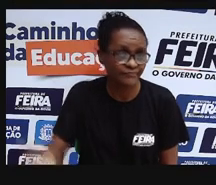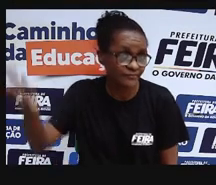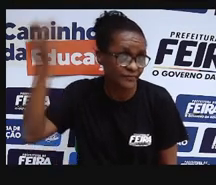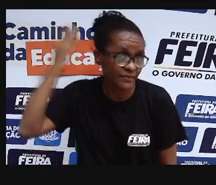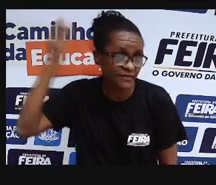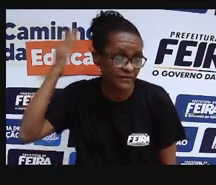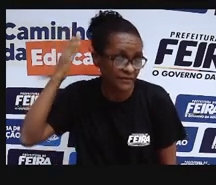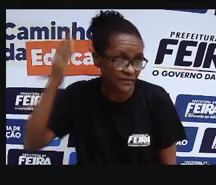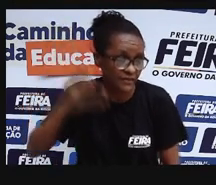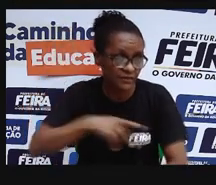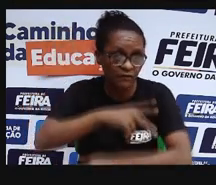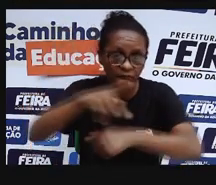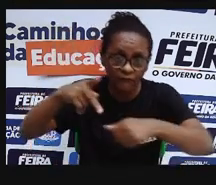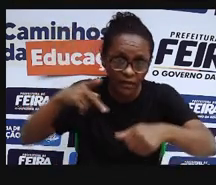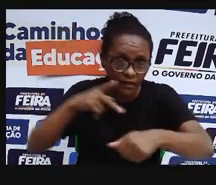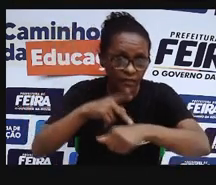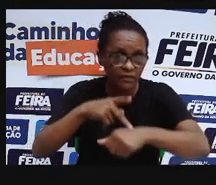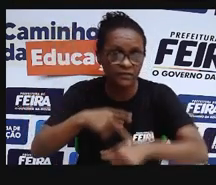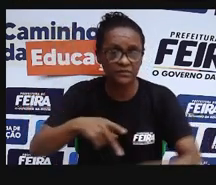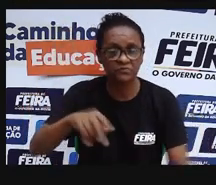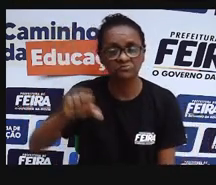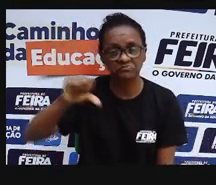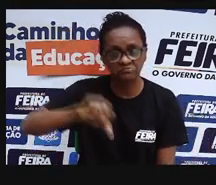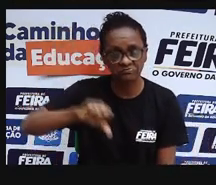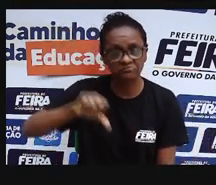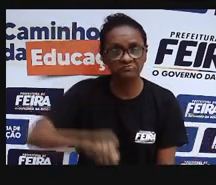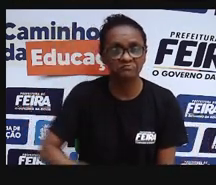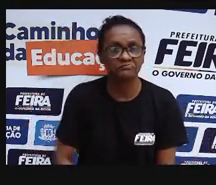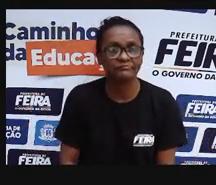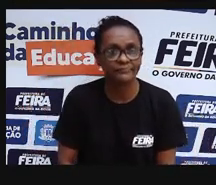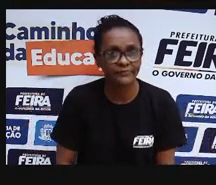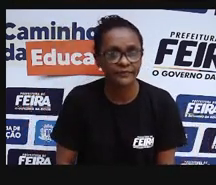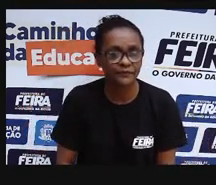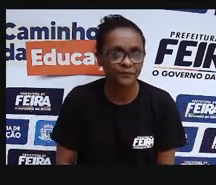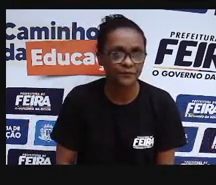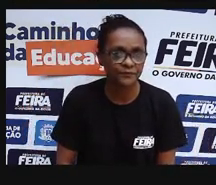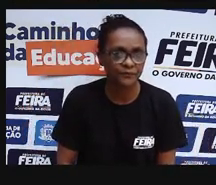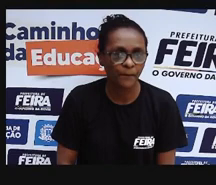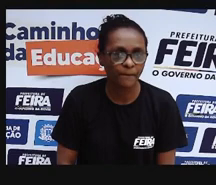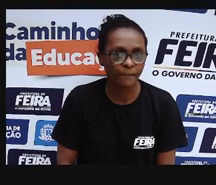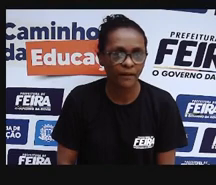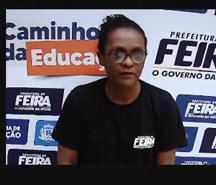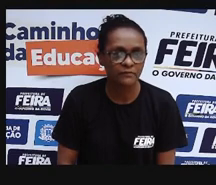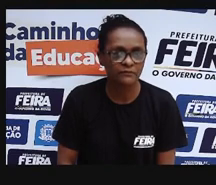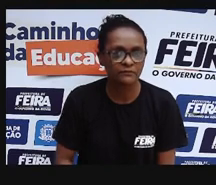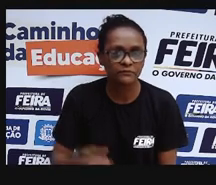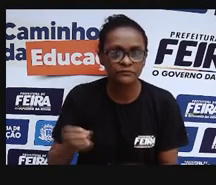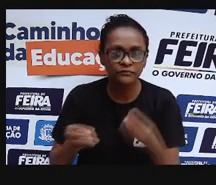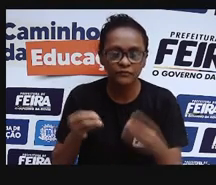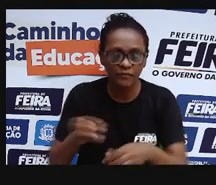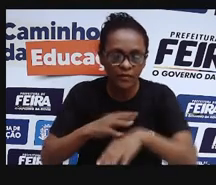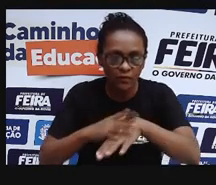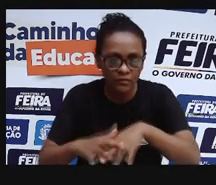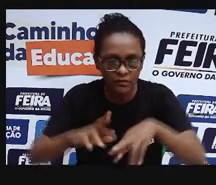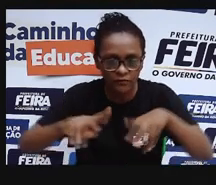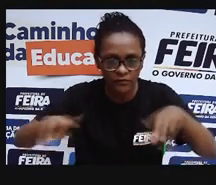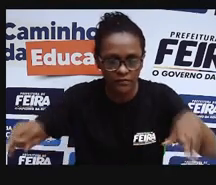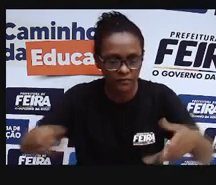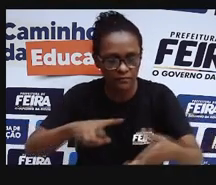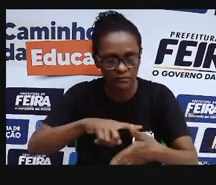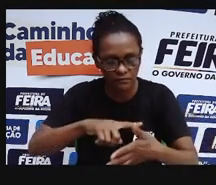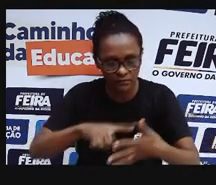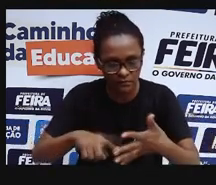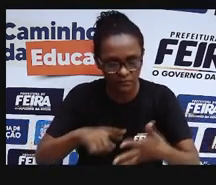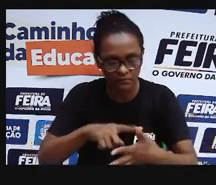no nosso globo terrestre, tá? E Síndrome Respiratória Aguda Grave, que é a